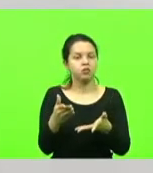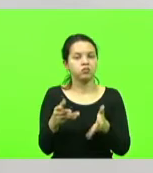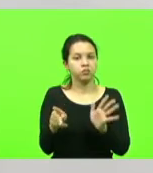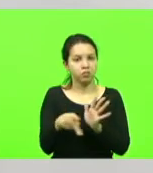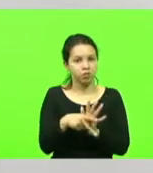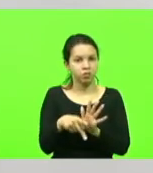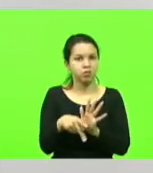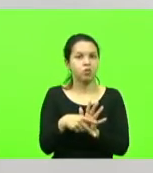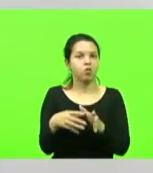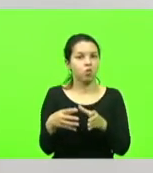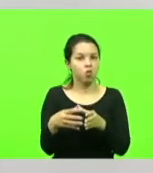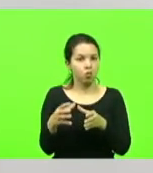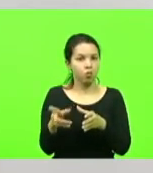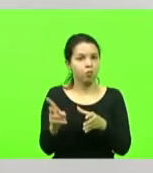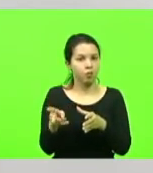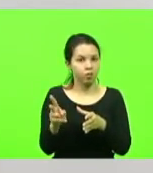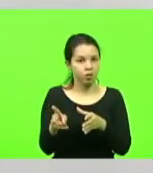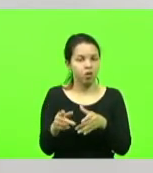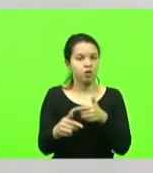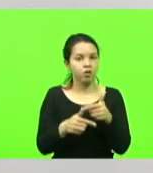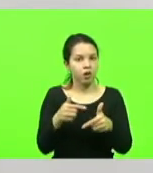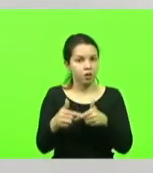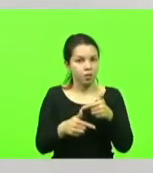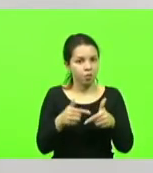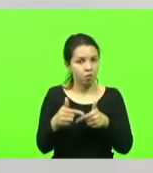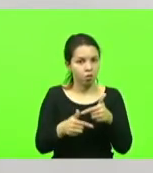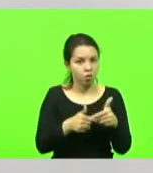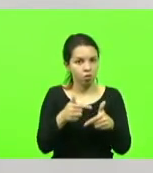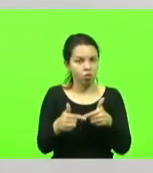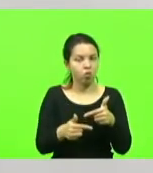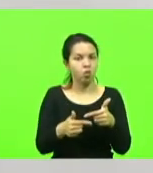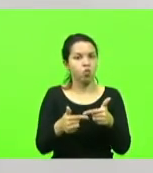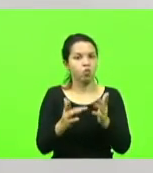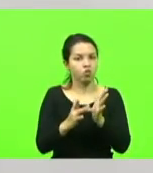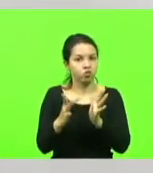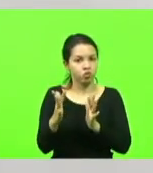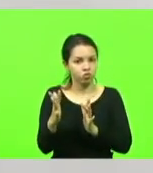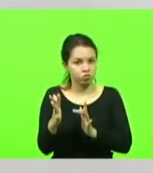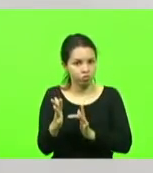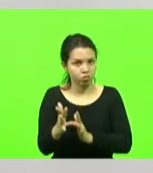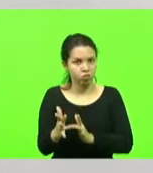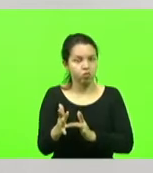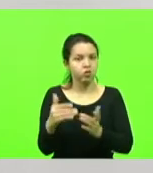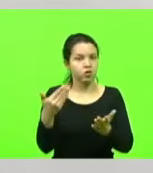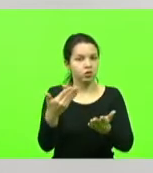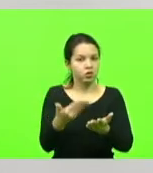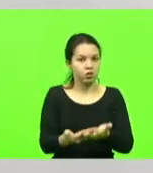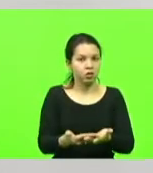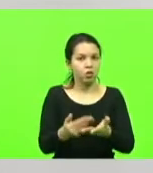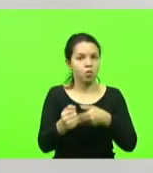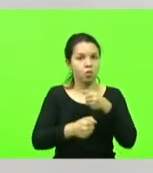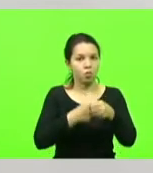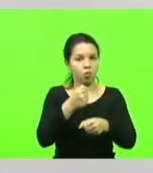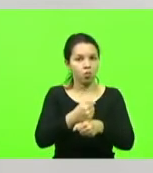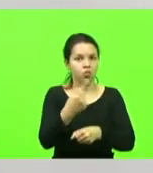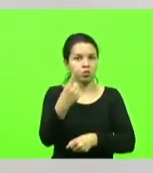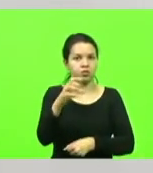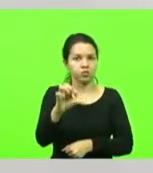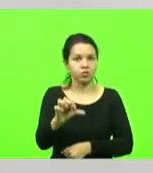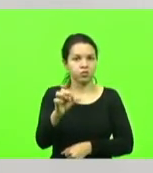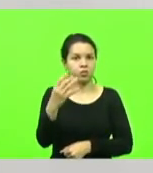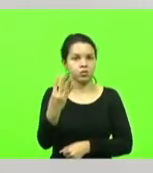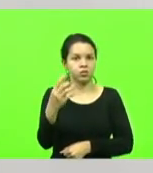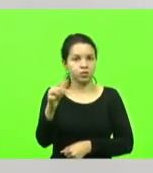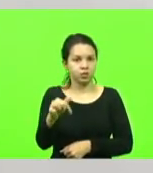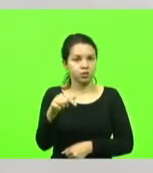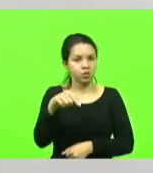causa de Jesus Cristo até o ano de 1947. Neste ano, ele vem